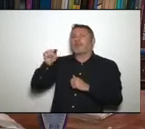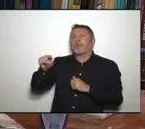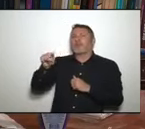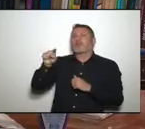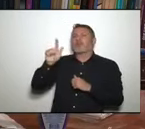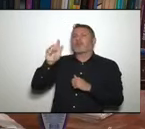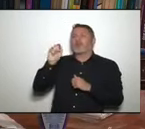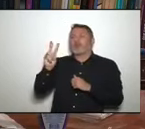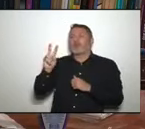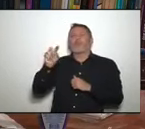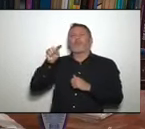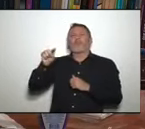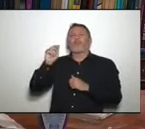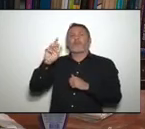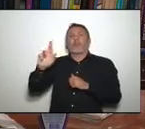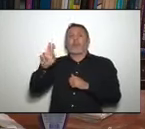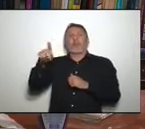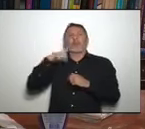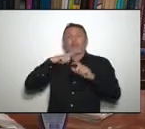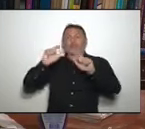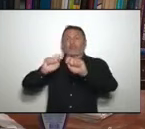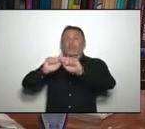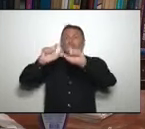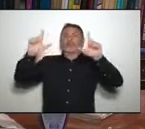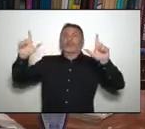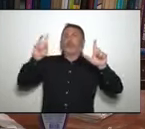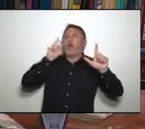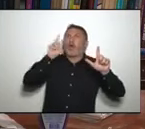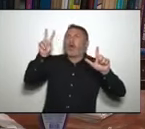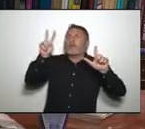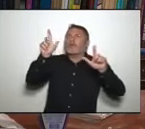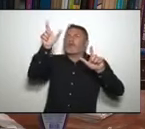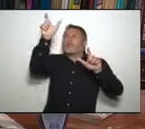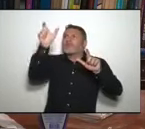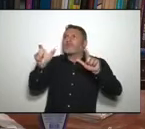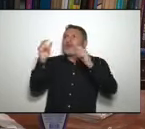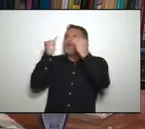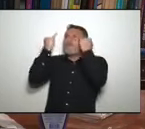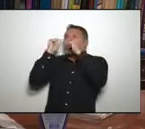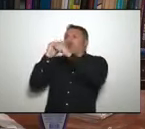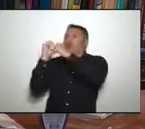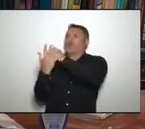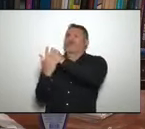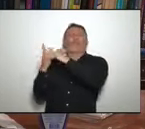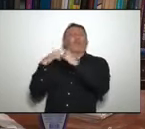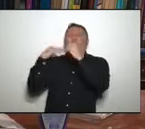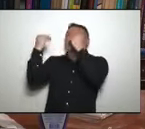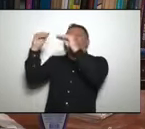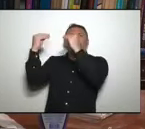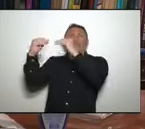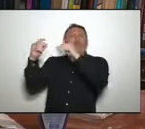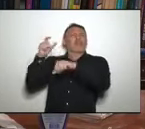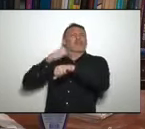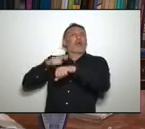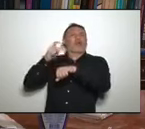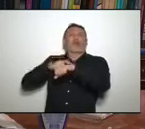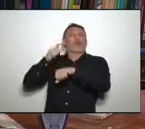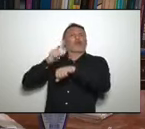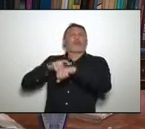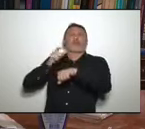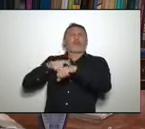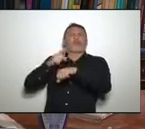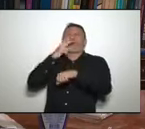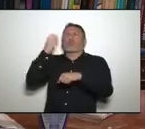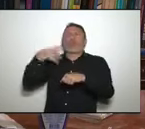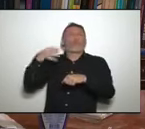Covid, você vai encontrar todas as informações. Os dados que estão lá hoje são dados que foram trabalhados